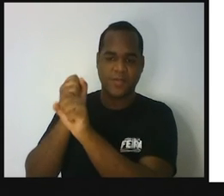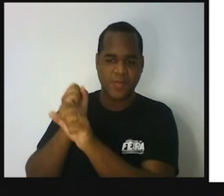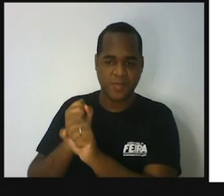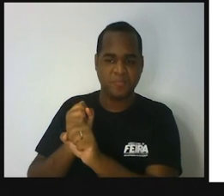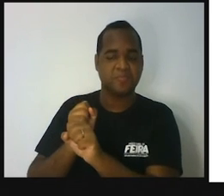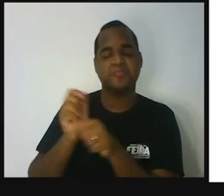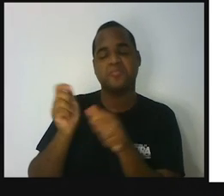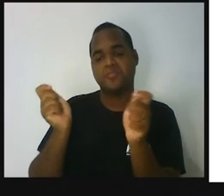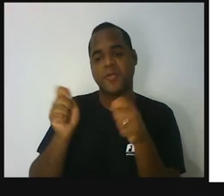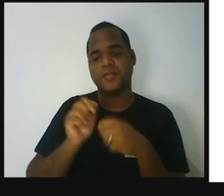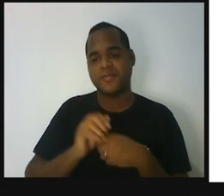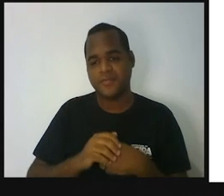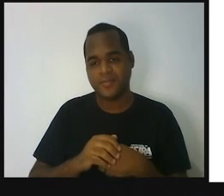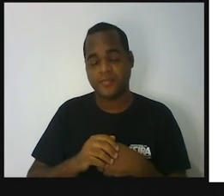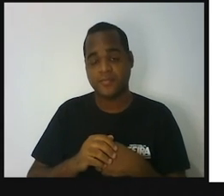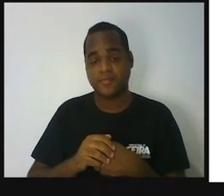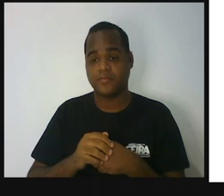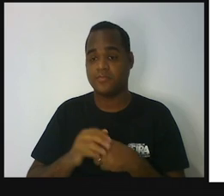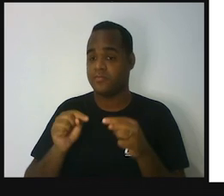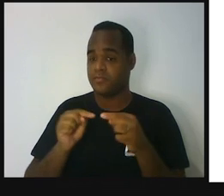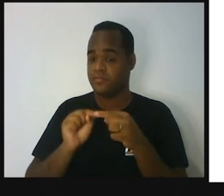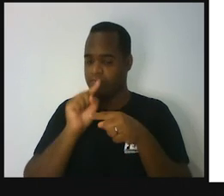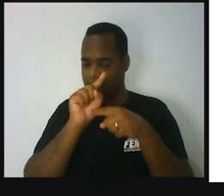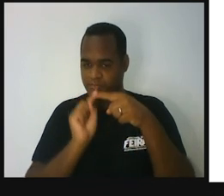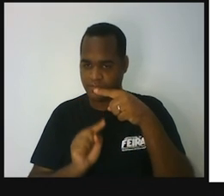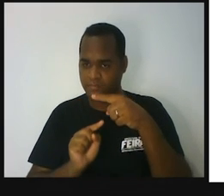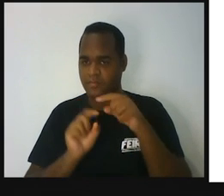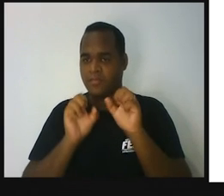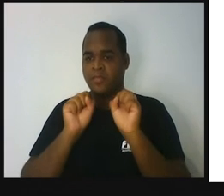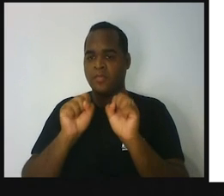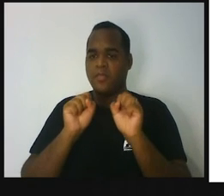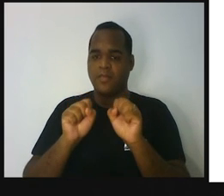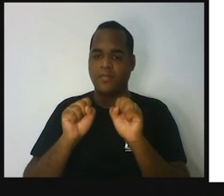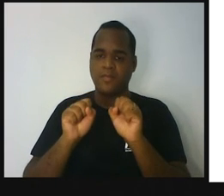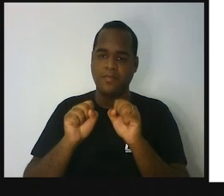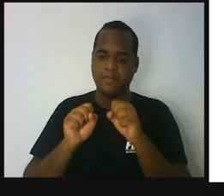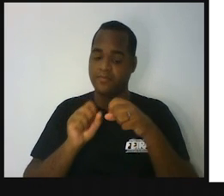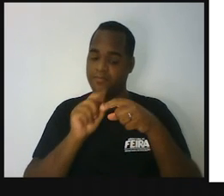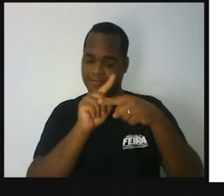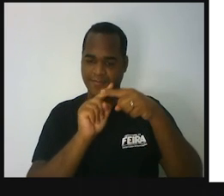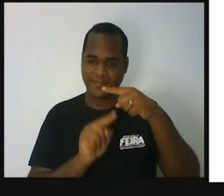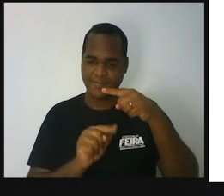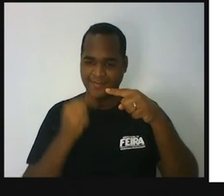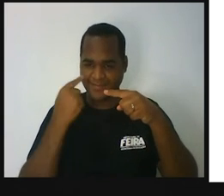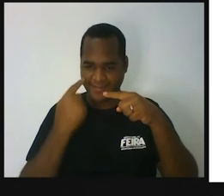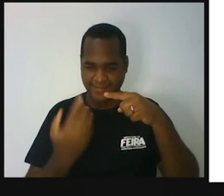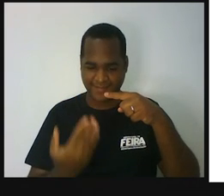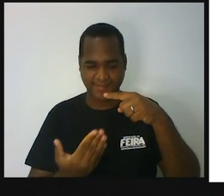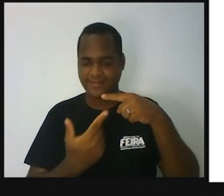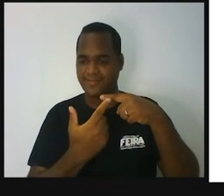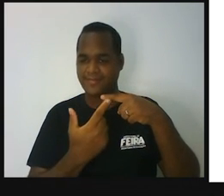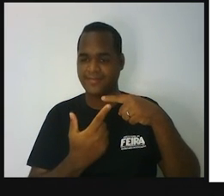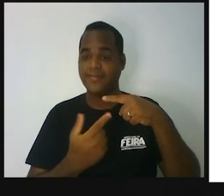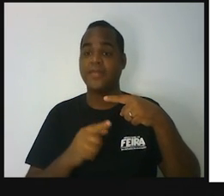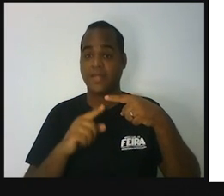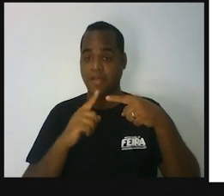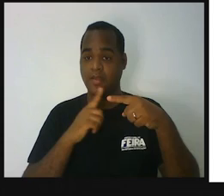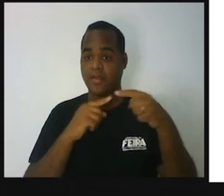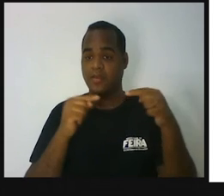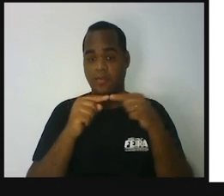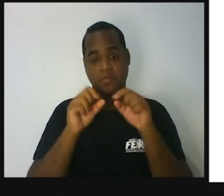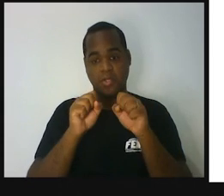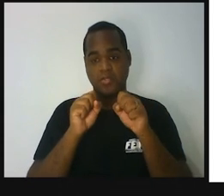probabilidade. que é formar aquela fraçãozinha, onde embaixo da fraçãozinha é o número total de